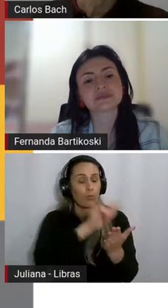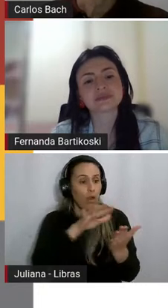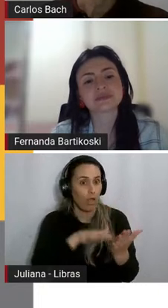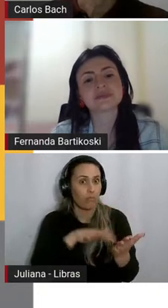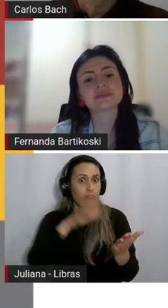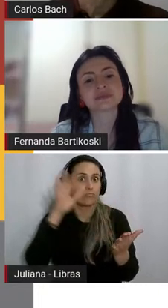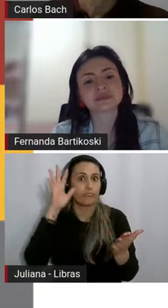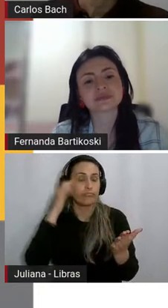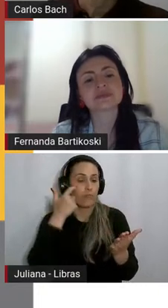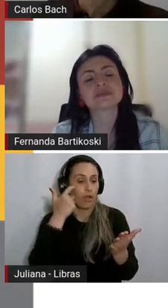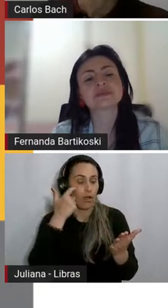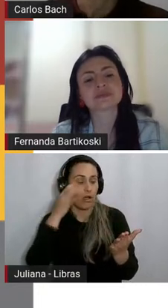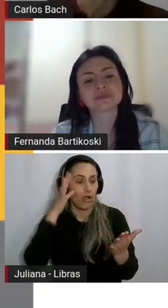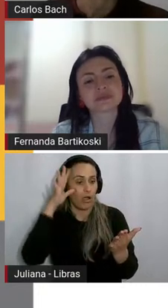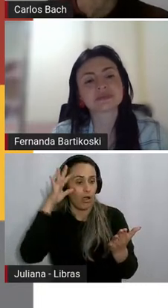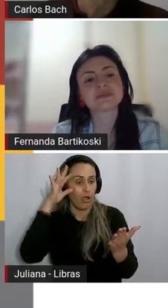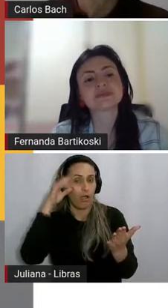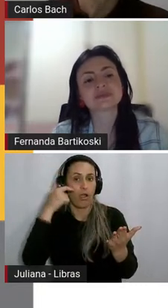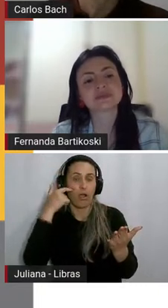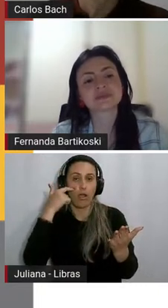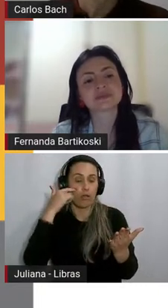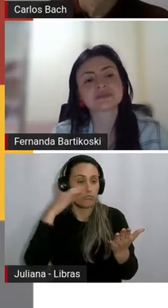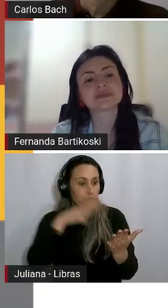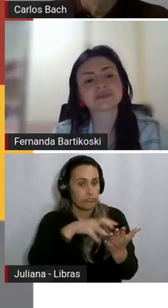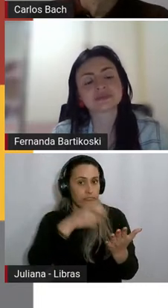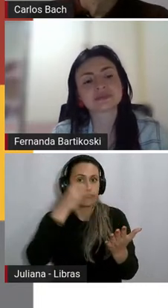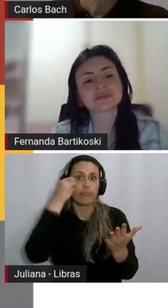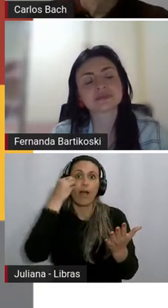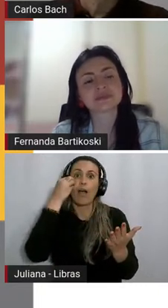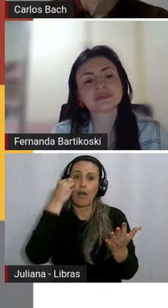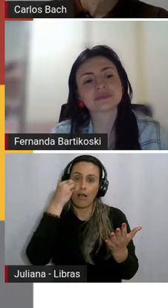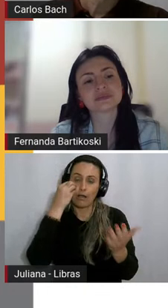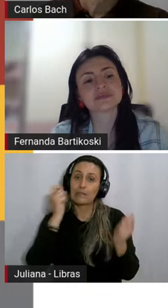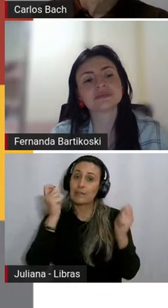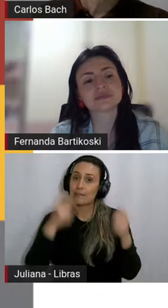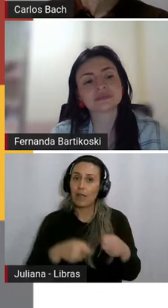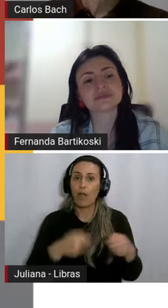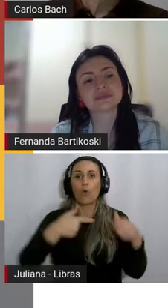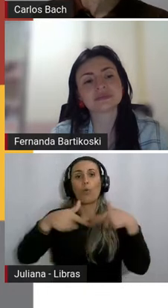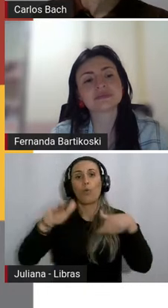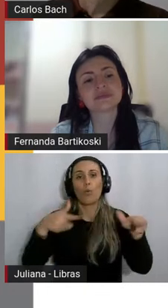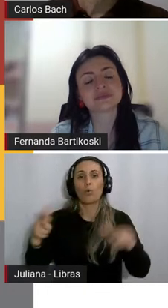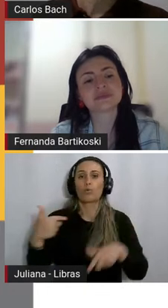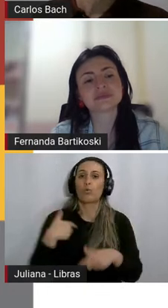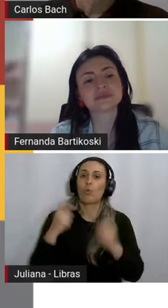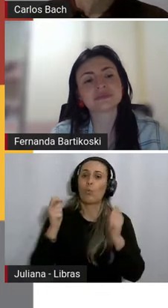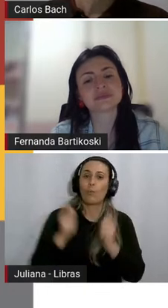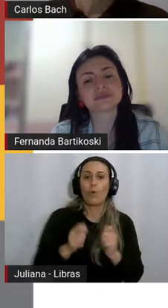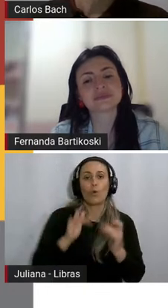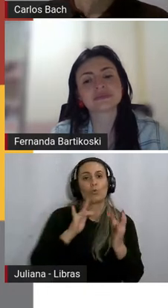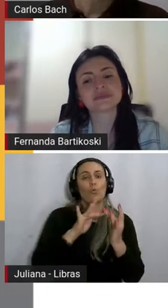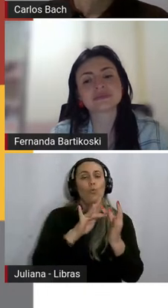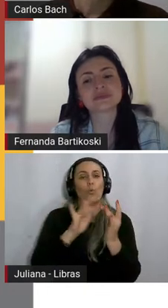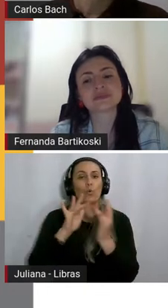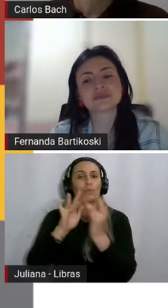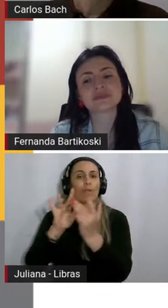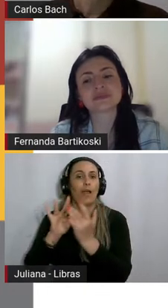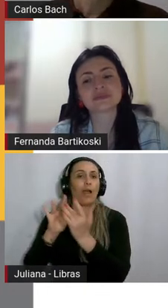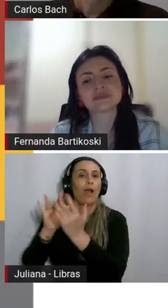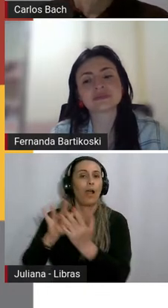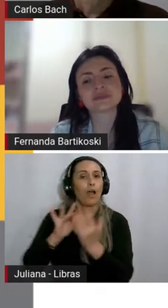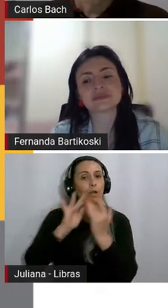o mundo. E ler outros mundos com os quais a gente, às vezes, nem tem contato. A gente vai ter contato através da